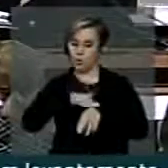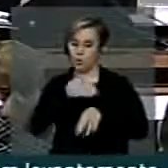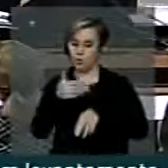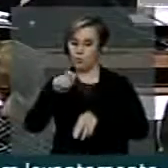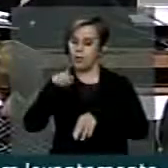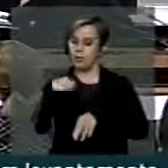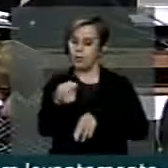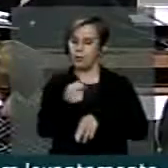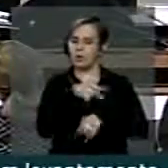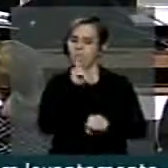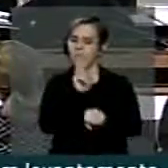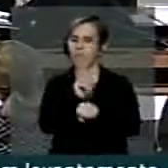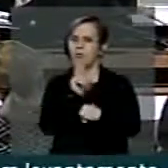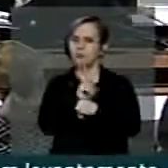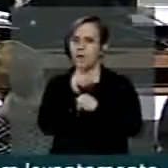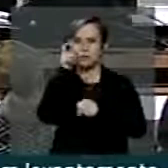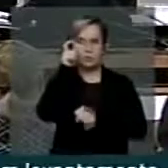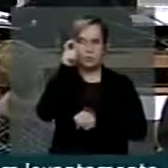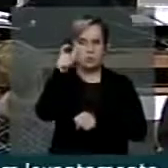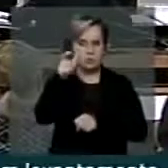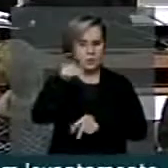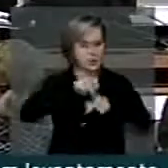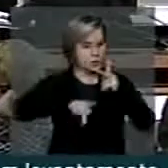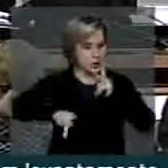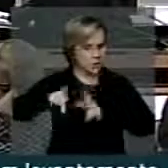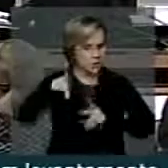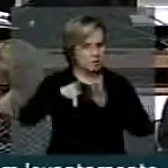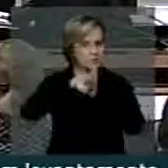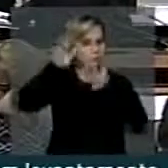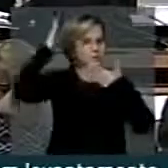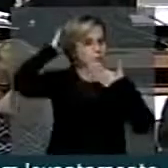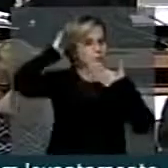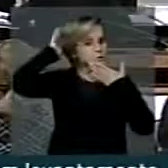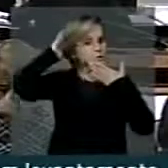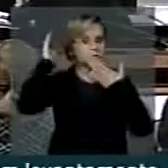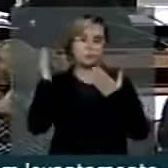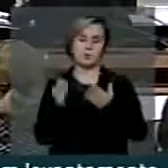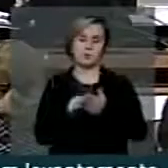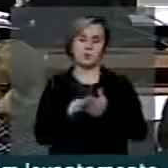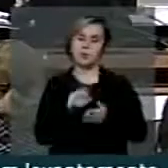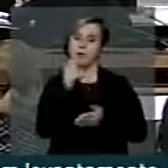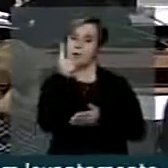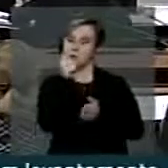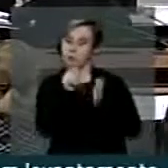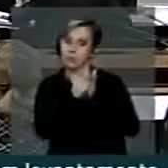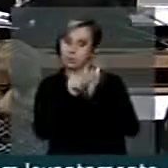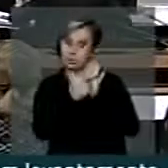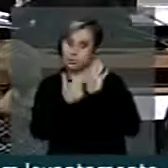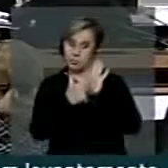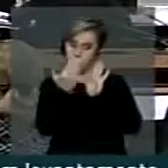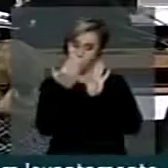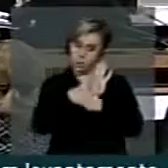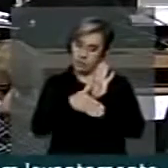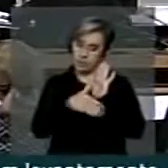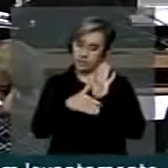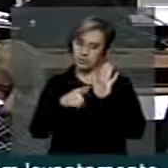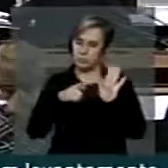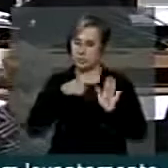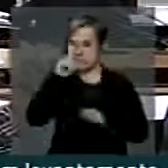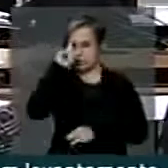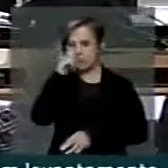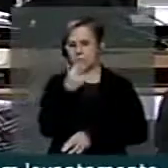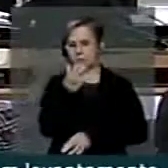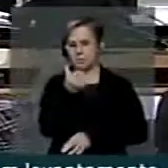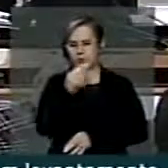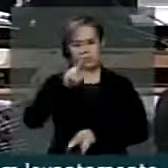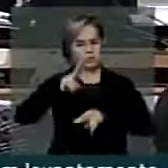tinha função de cuidar dos interesses deles, dos índios. Um desses documentos, com data de 26 de